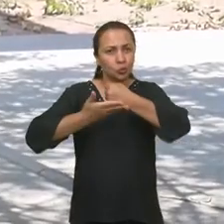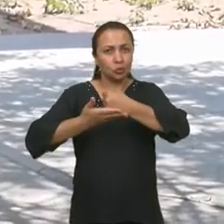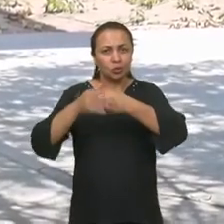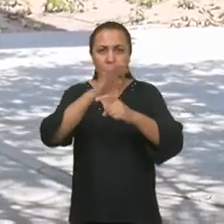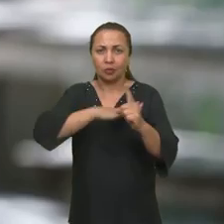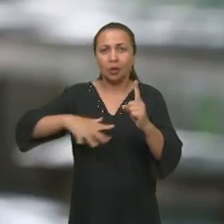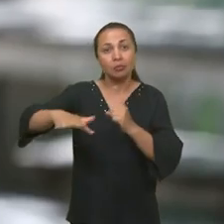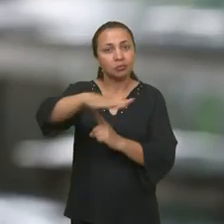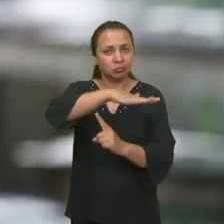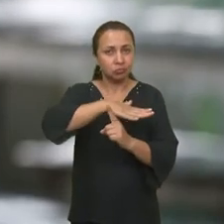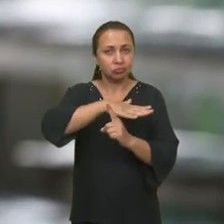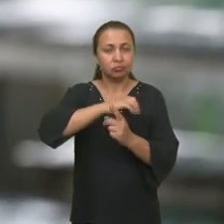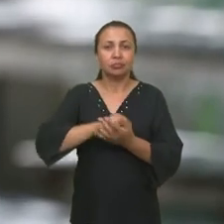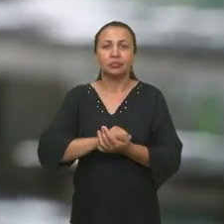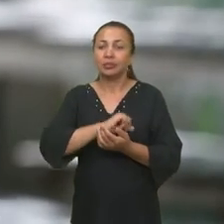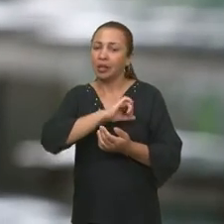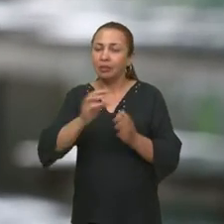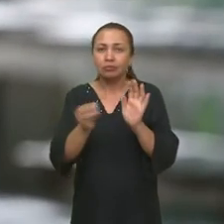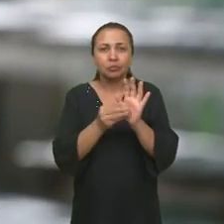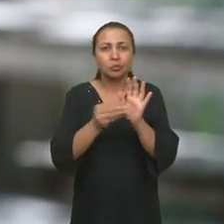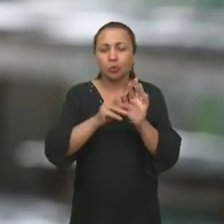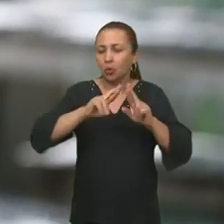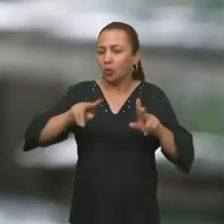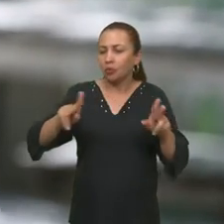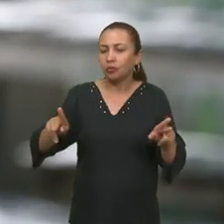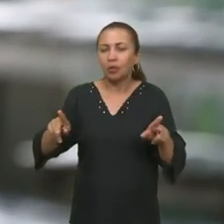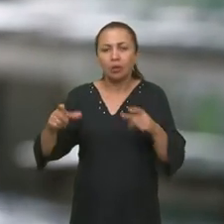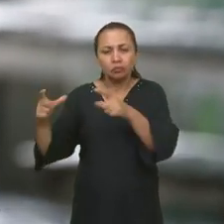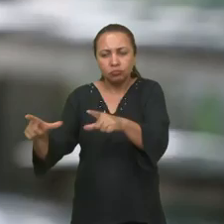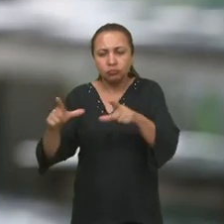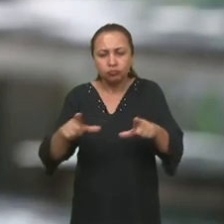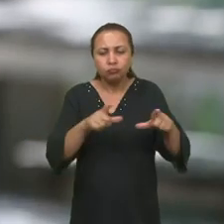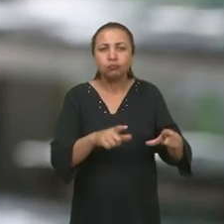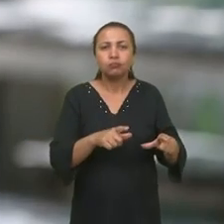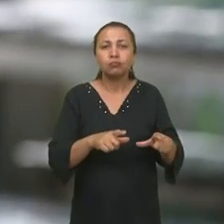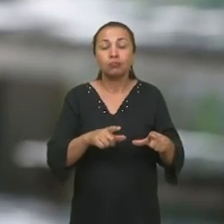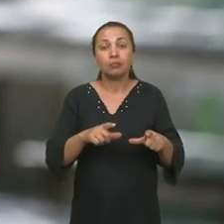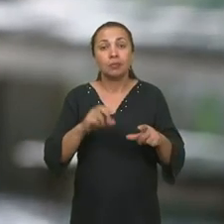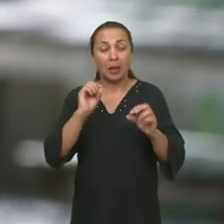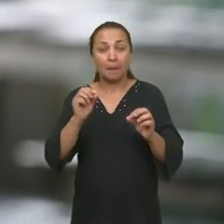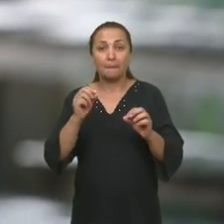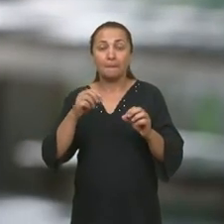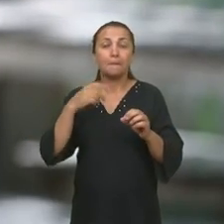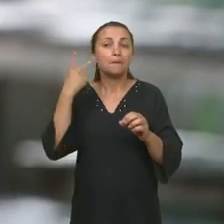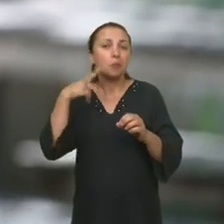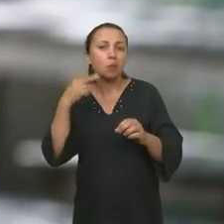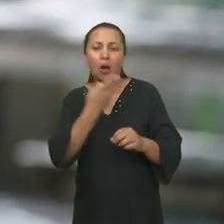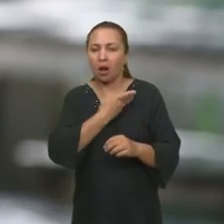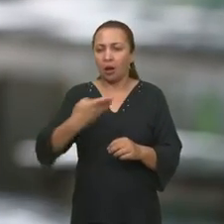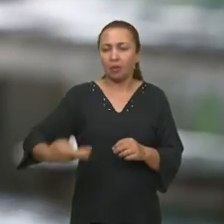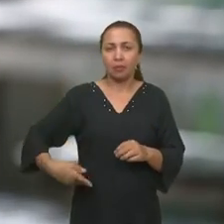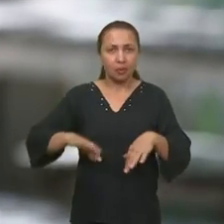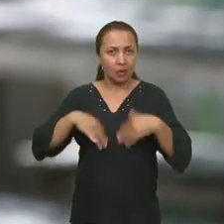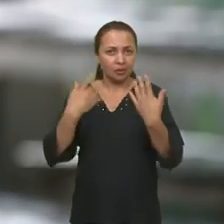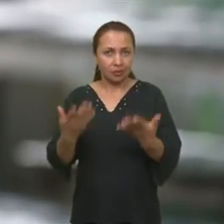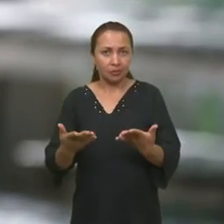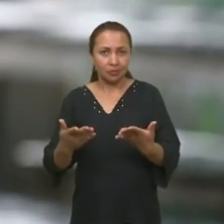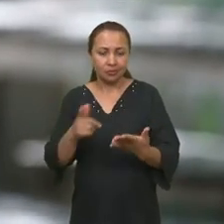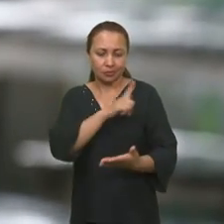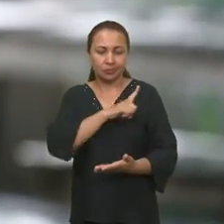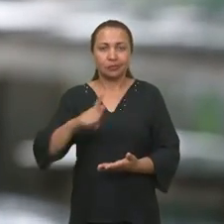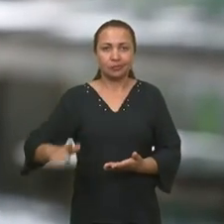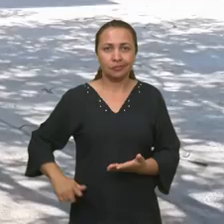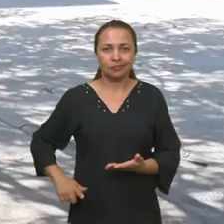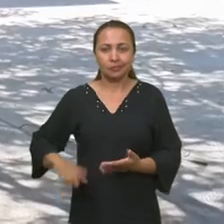ambientalmente. E a gente propõe diferentes cenários, de forma que políticas públicas, quando